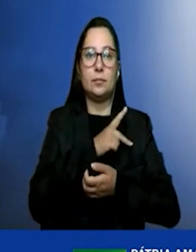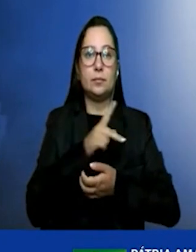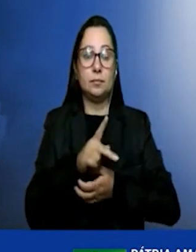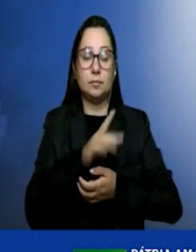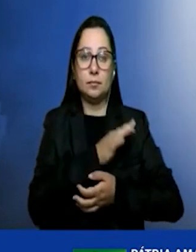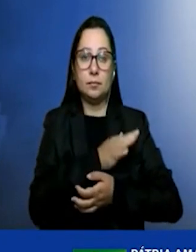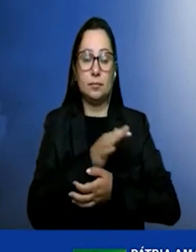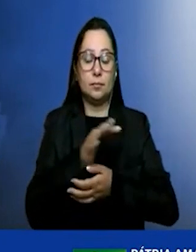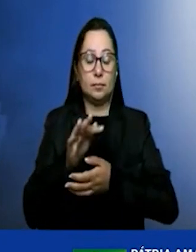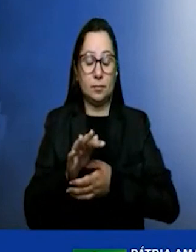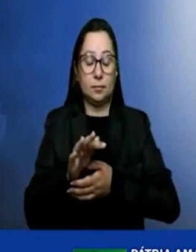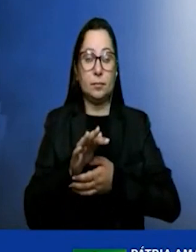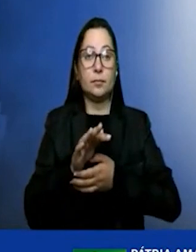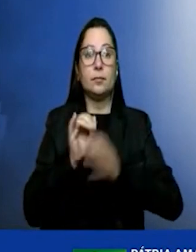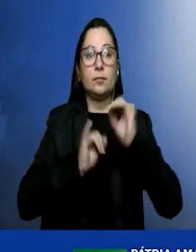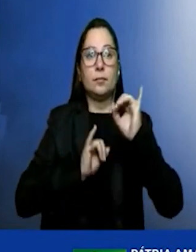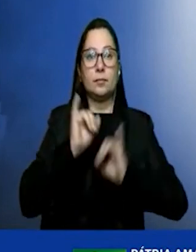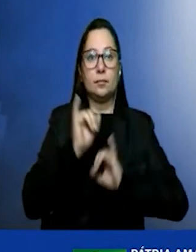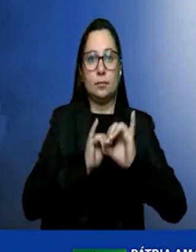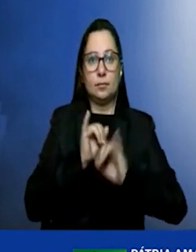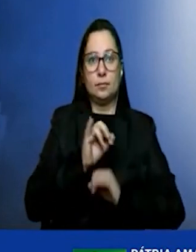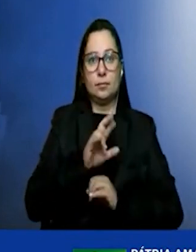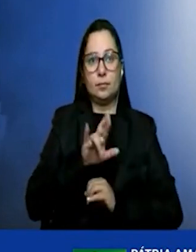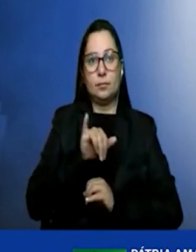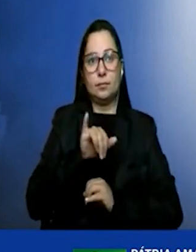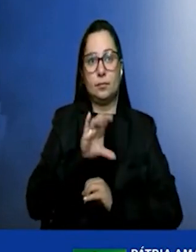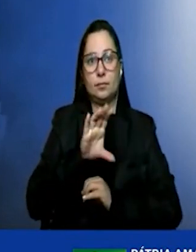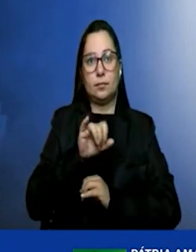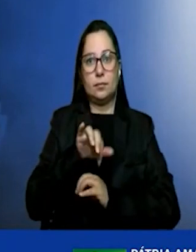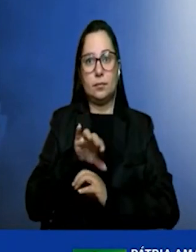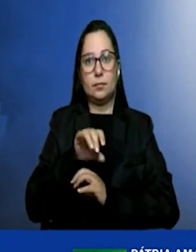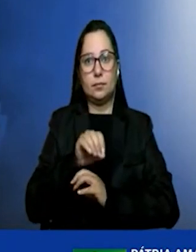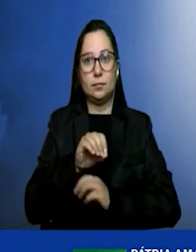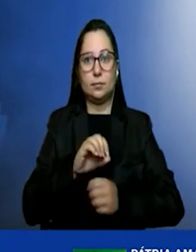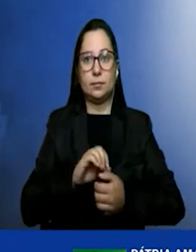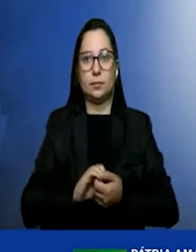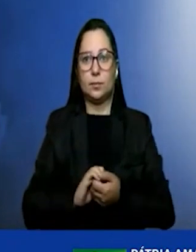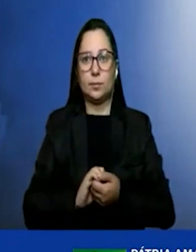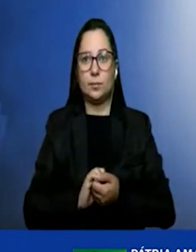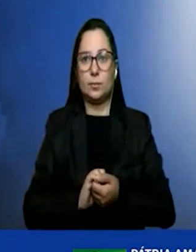Estado da Bahia, Ricardo Albão, moderador deste painel. Bom dia,